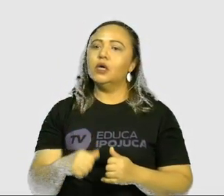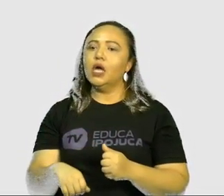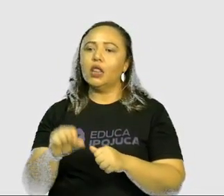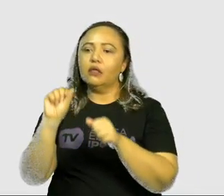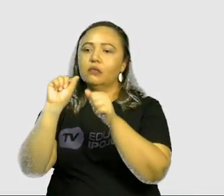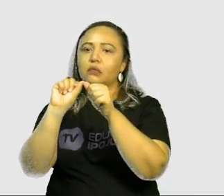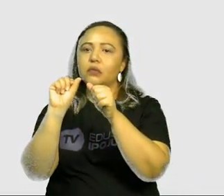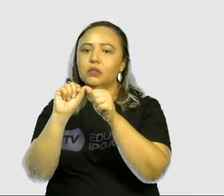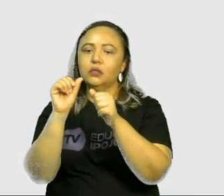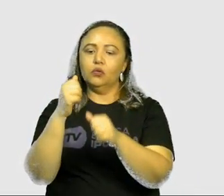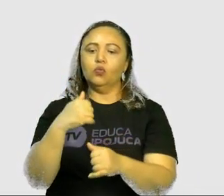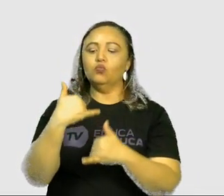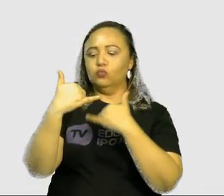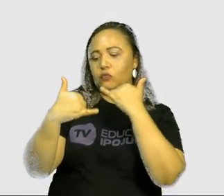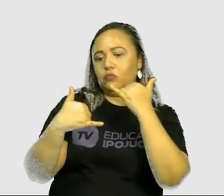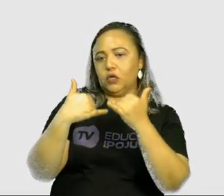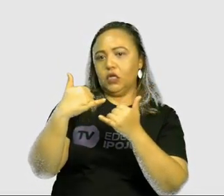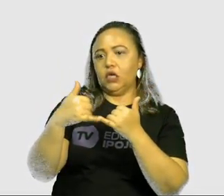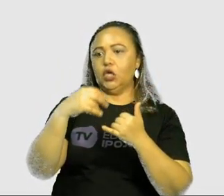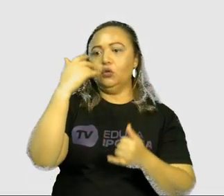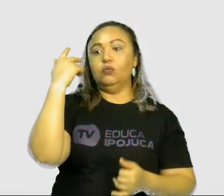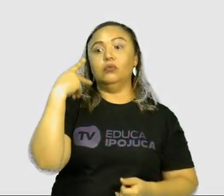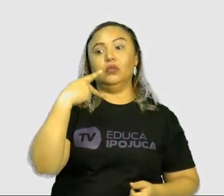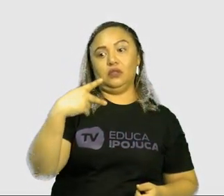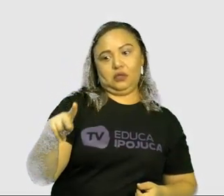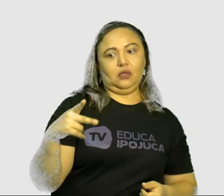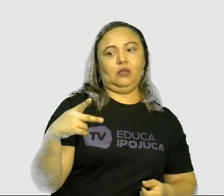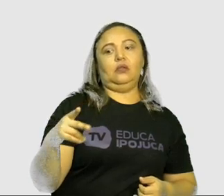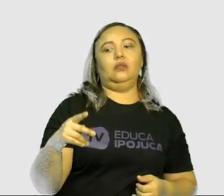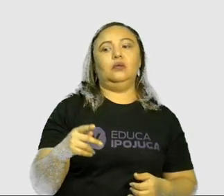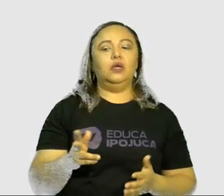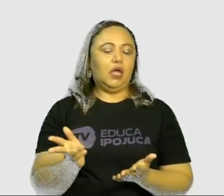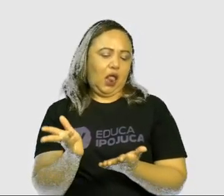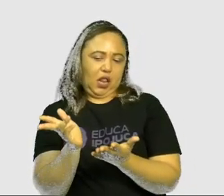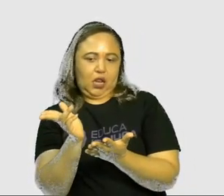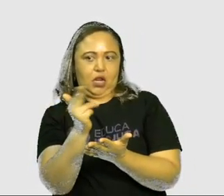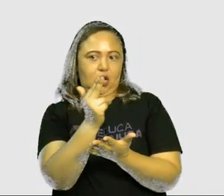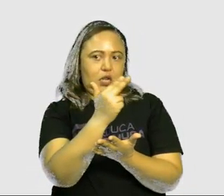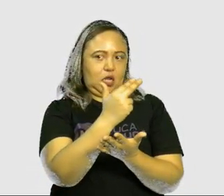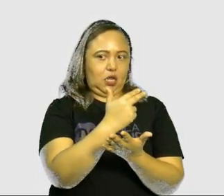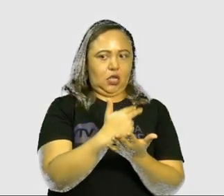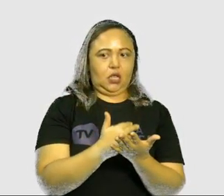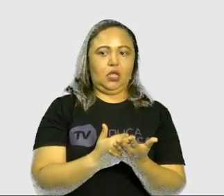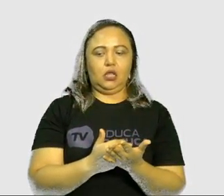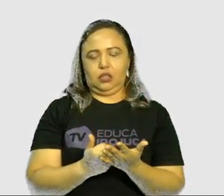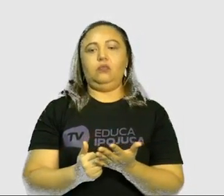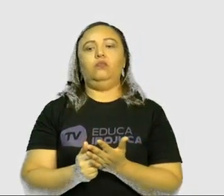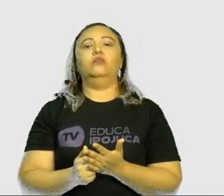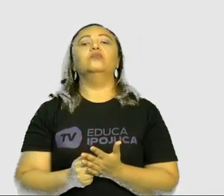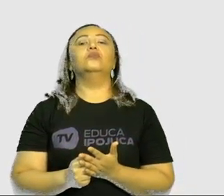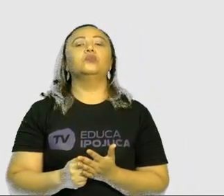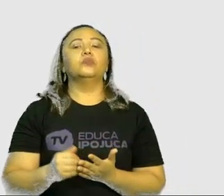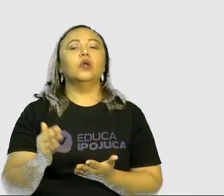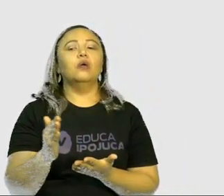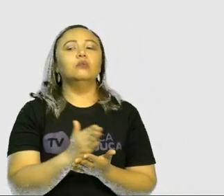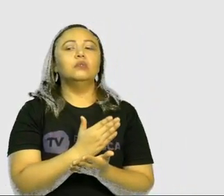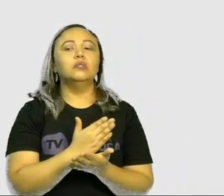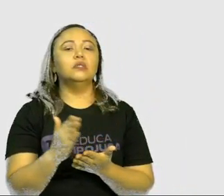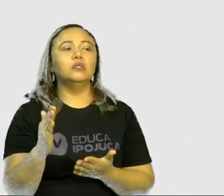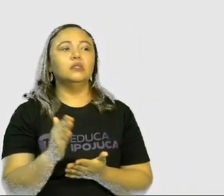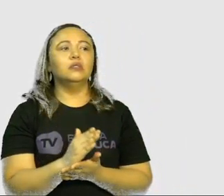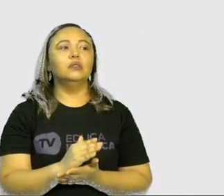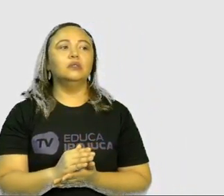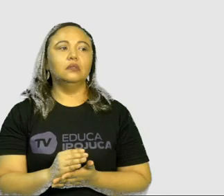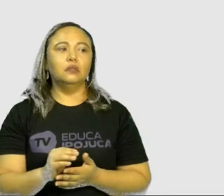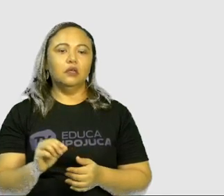brinquedos. Então, muitos jogos populares você desenha a amarelinha do chão. Muitas pessoas têm aquela